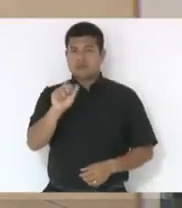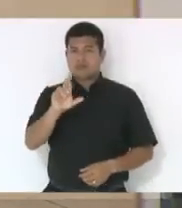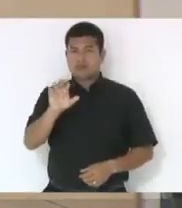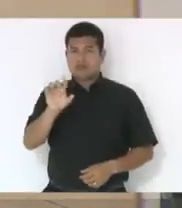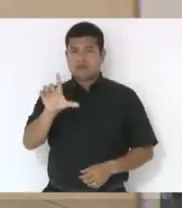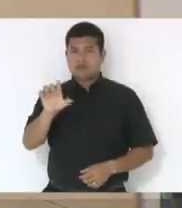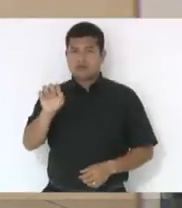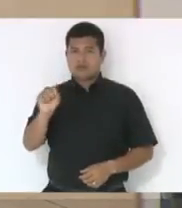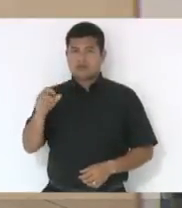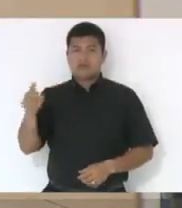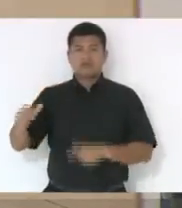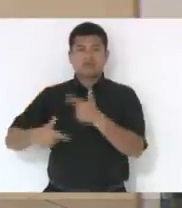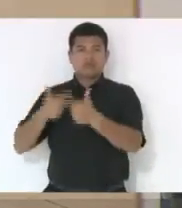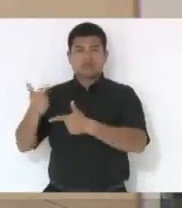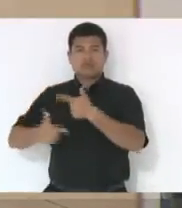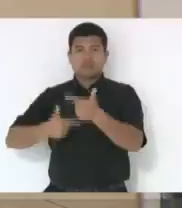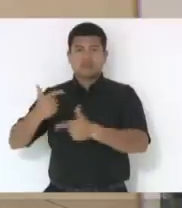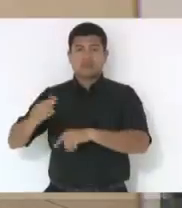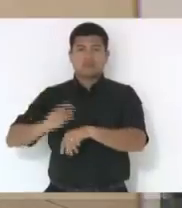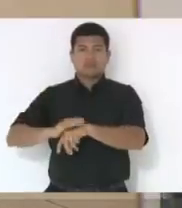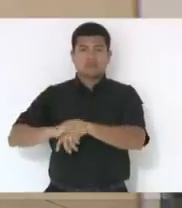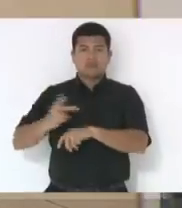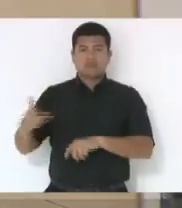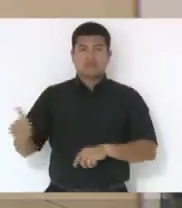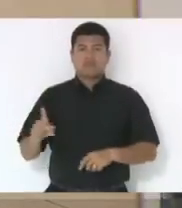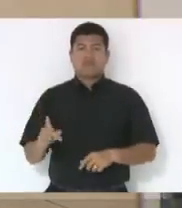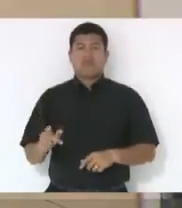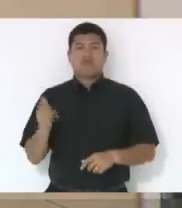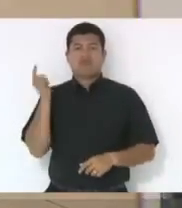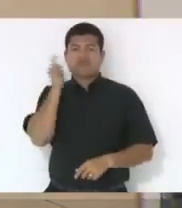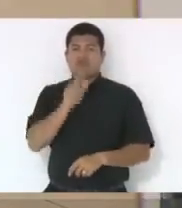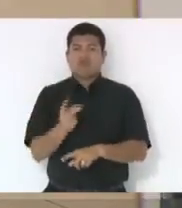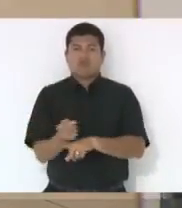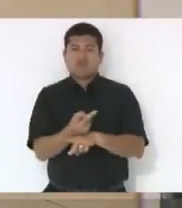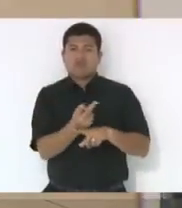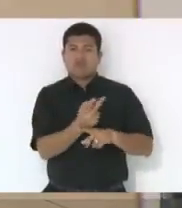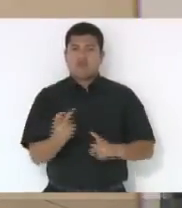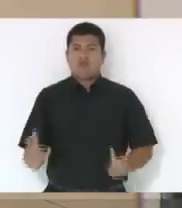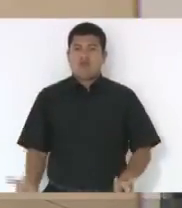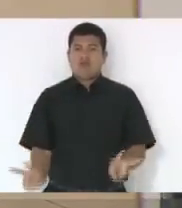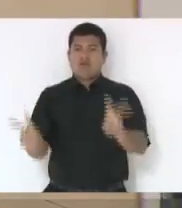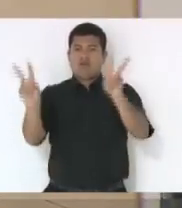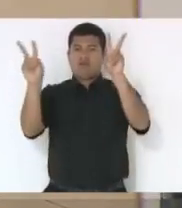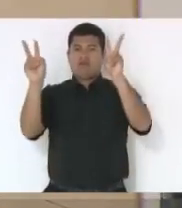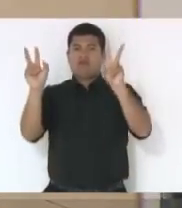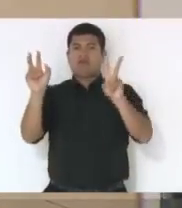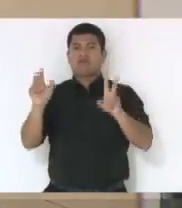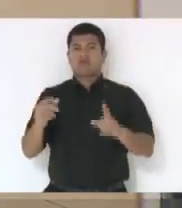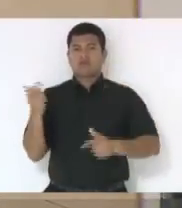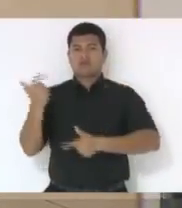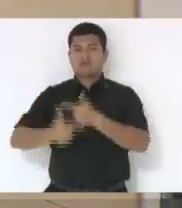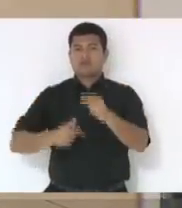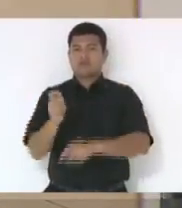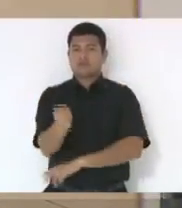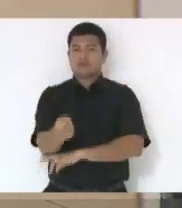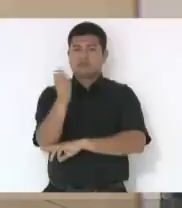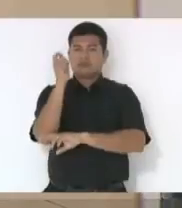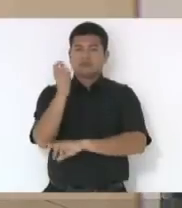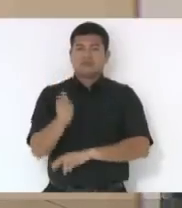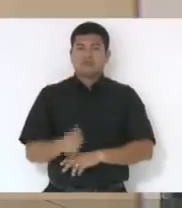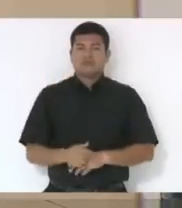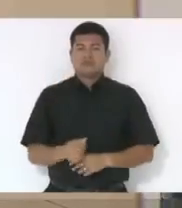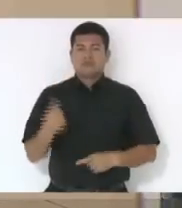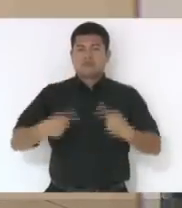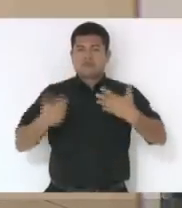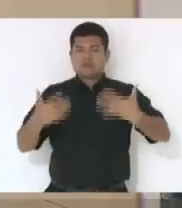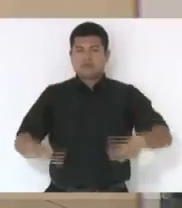aos pescadores da região na busca da valorização da atividade do setor. Em discussão, havendo quem queira